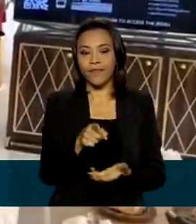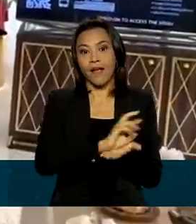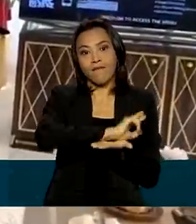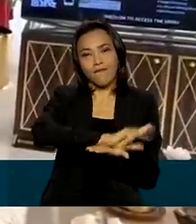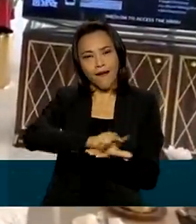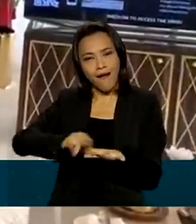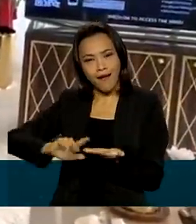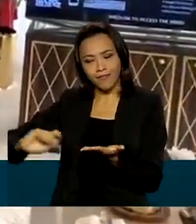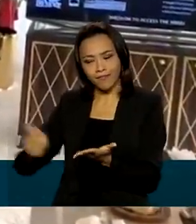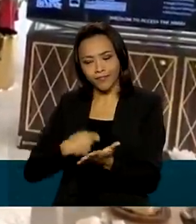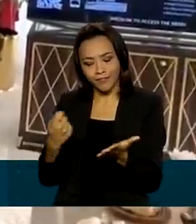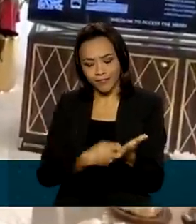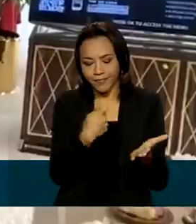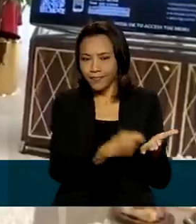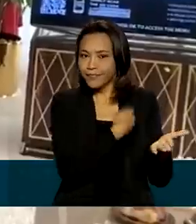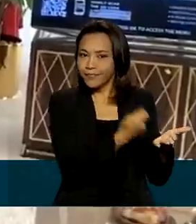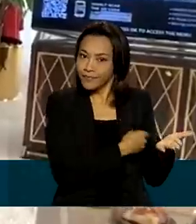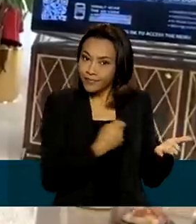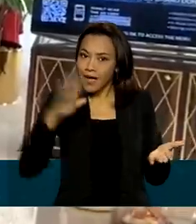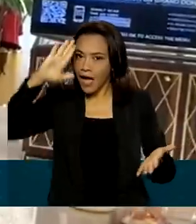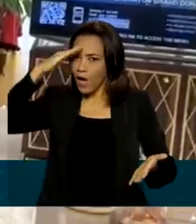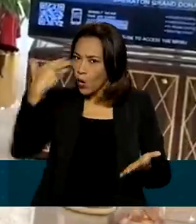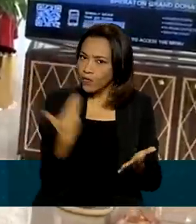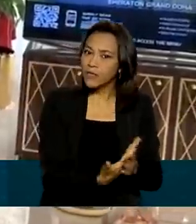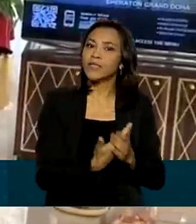A confiança voltou do Brasil.